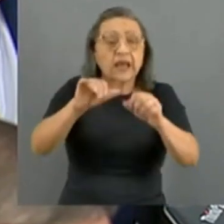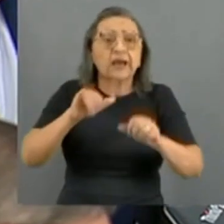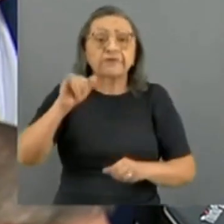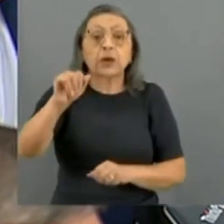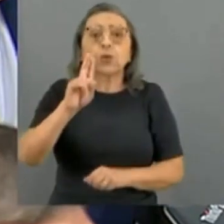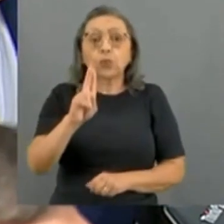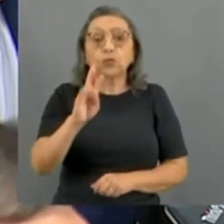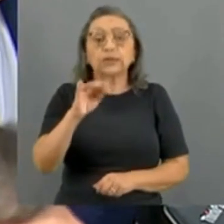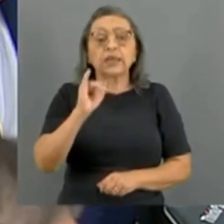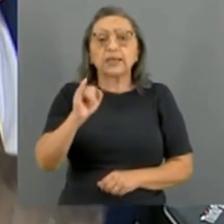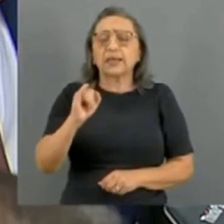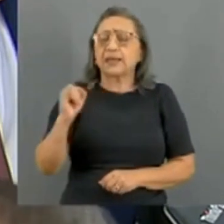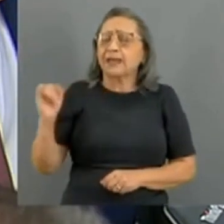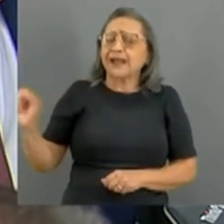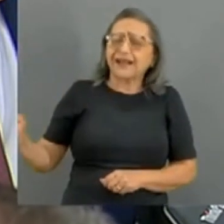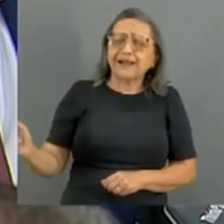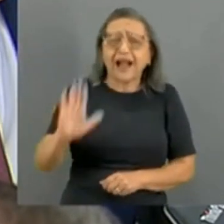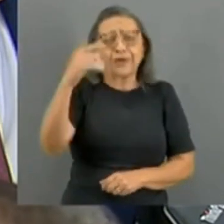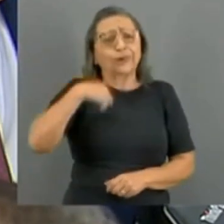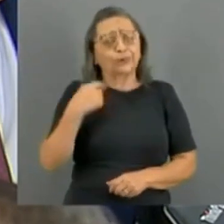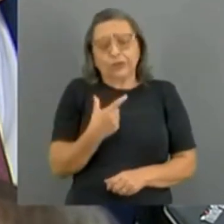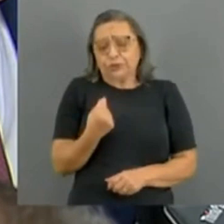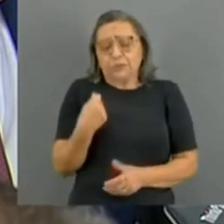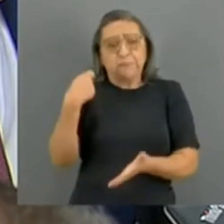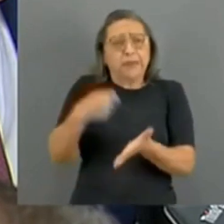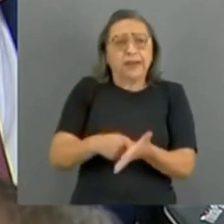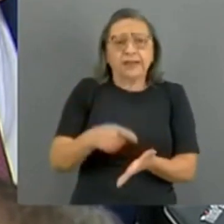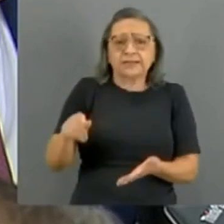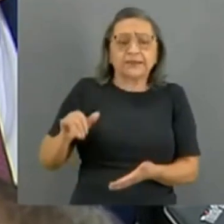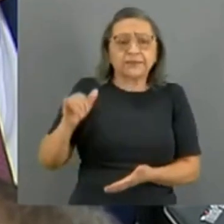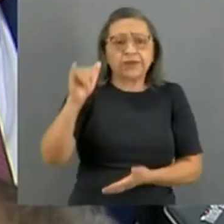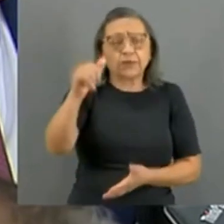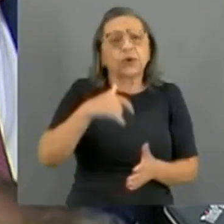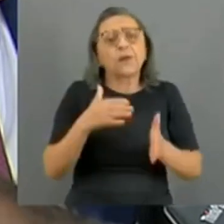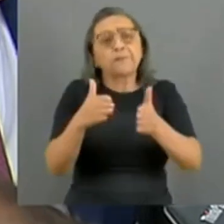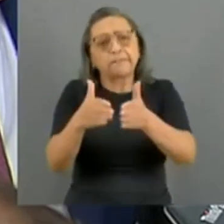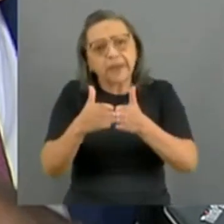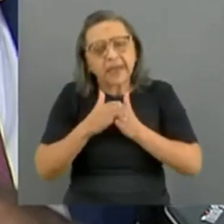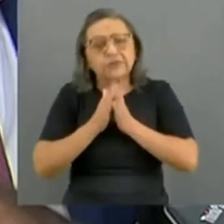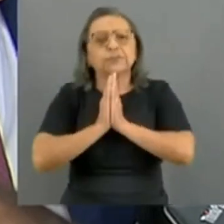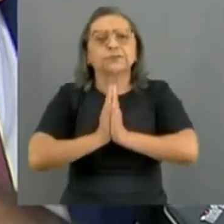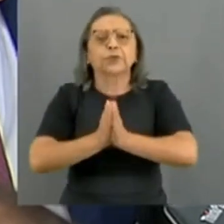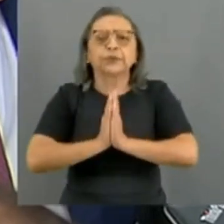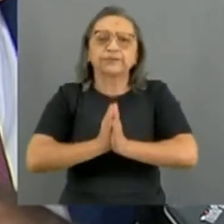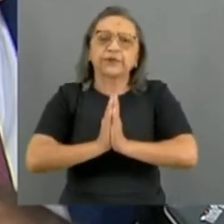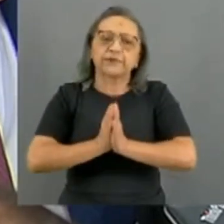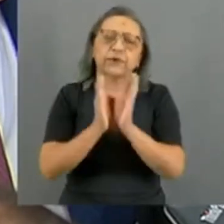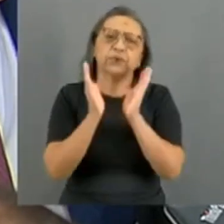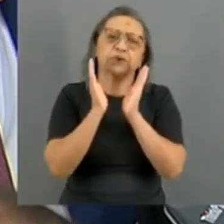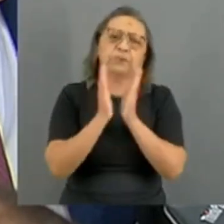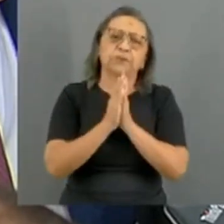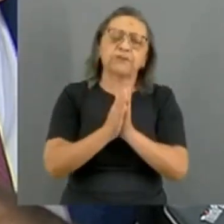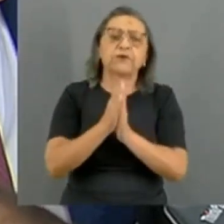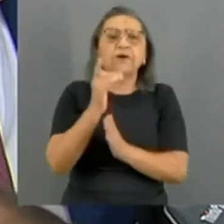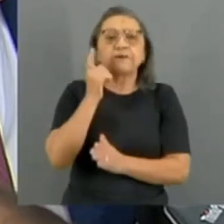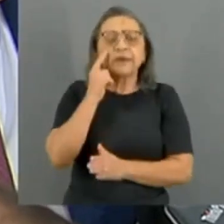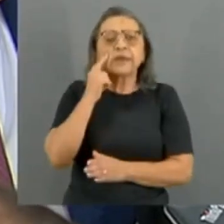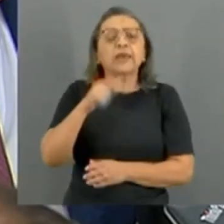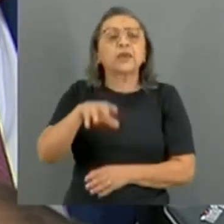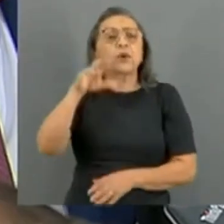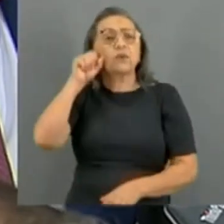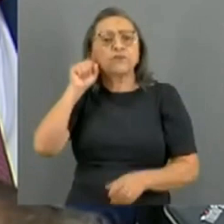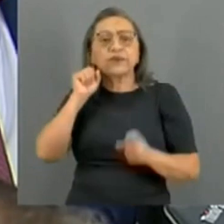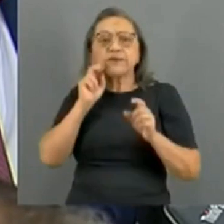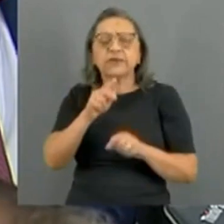eu não tenho condições de pagar esse avião. E eu peço, por favor, quem vê esse vídeo para nos